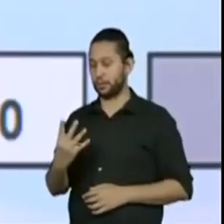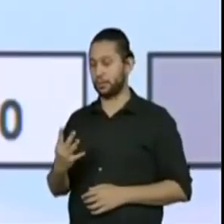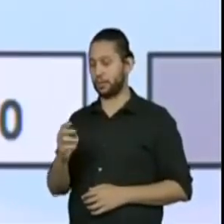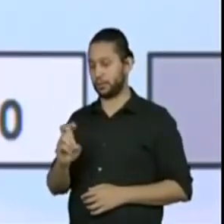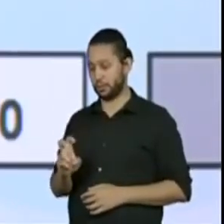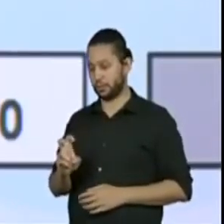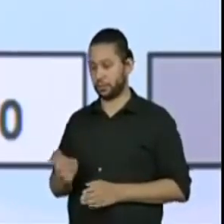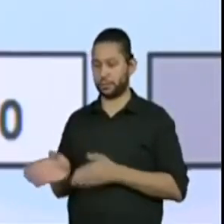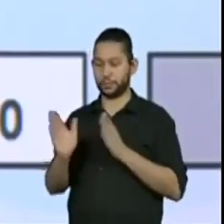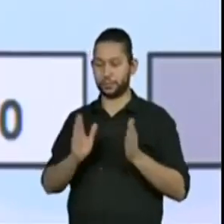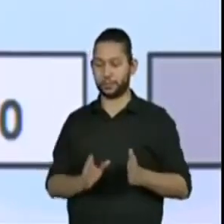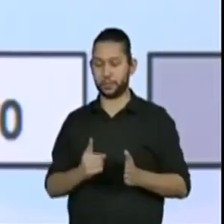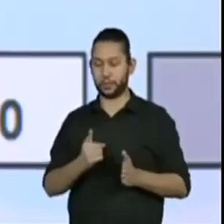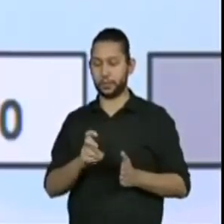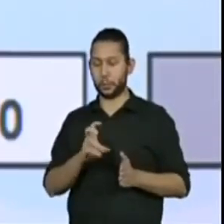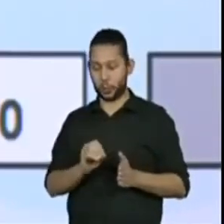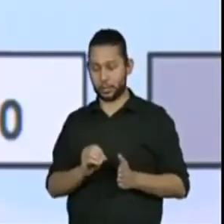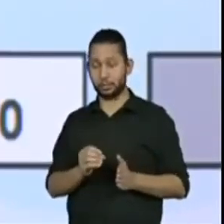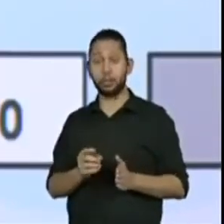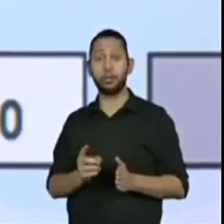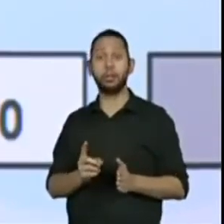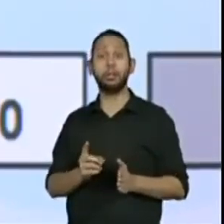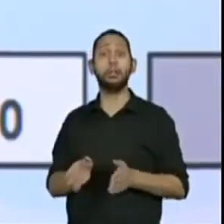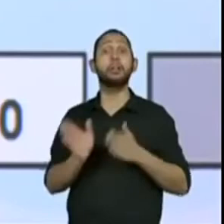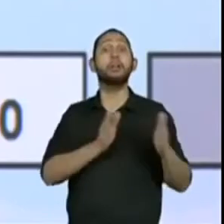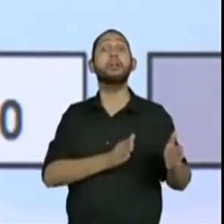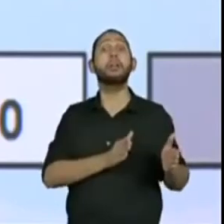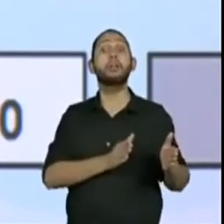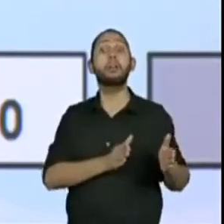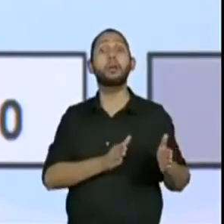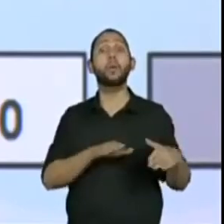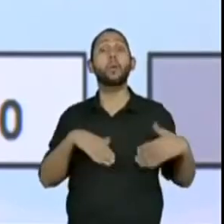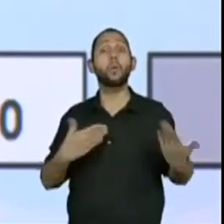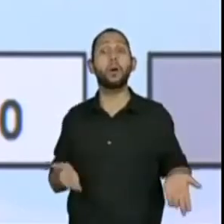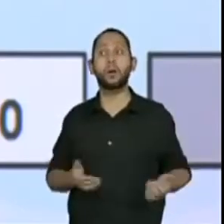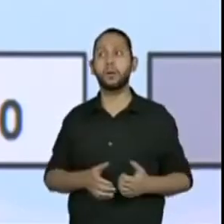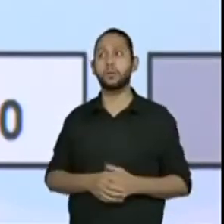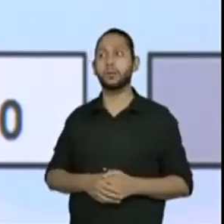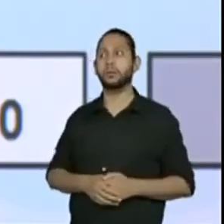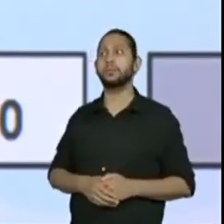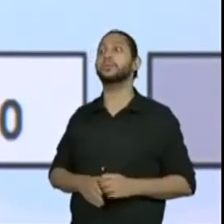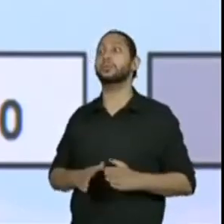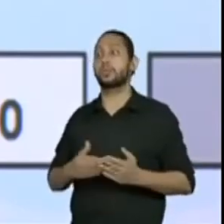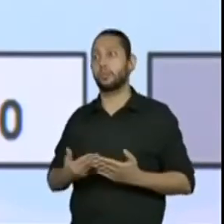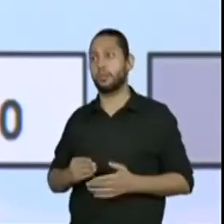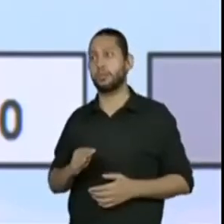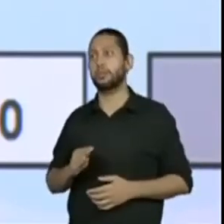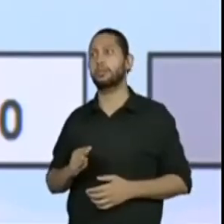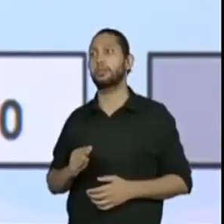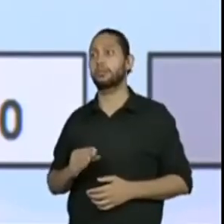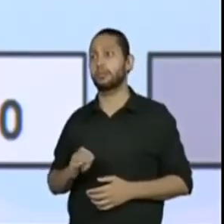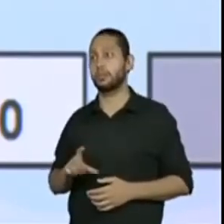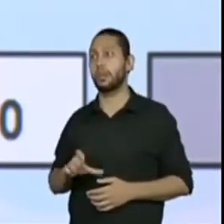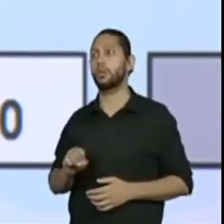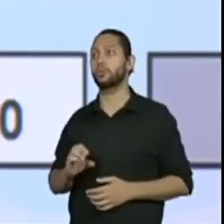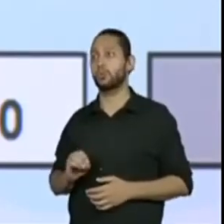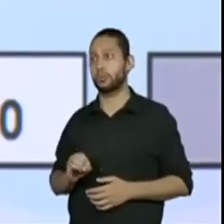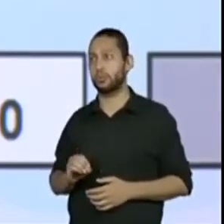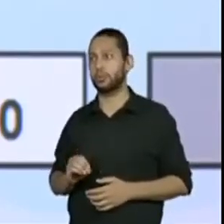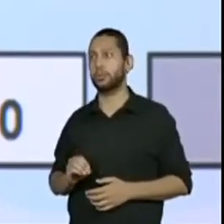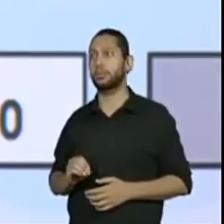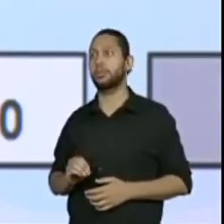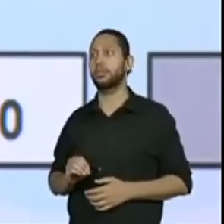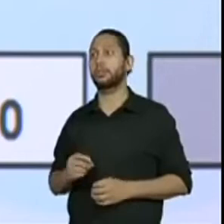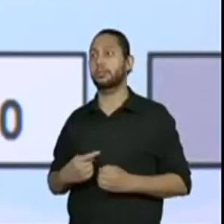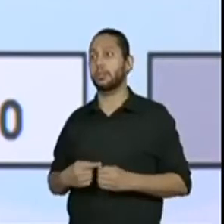150, e aí, o pessoal da Escola Celso Barbieri, de dobrada, e mais